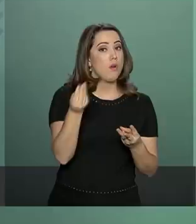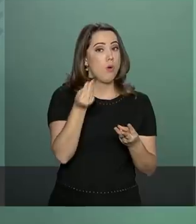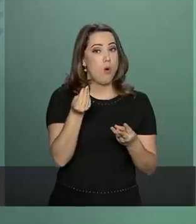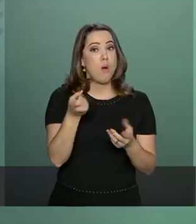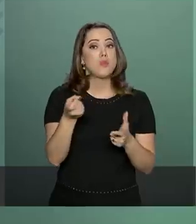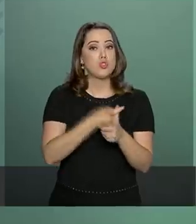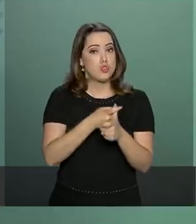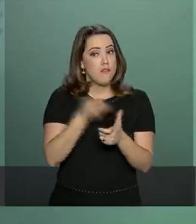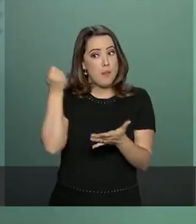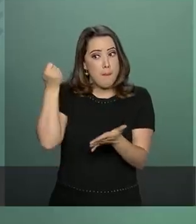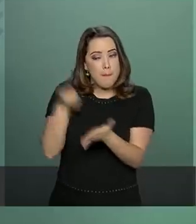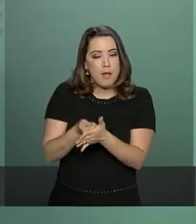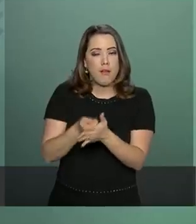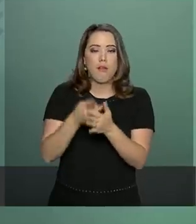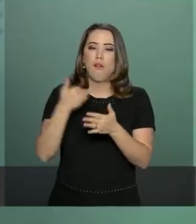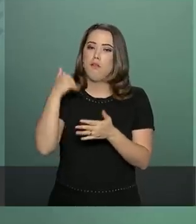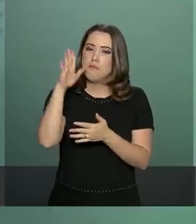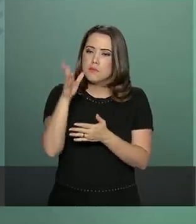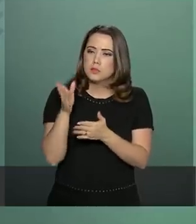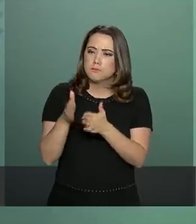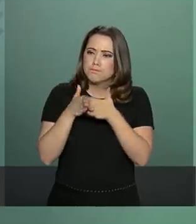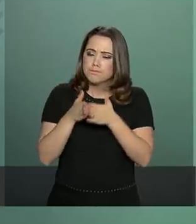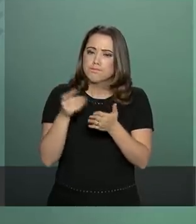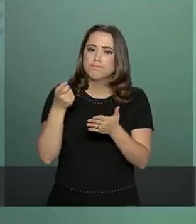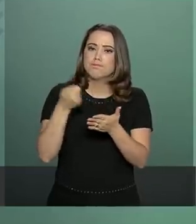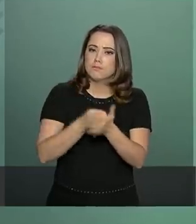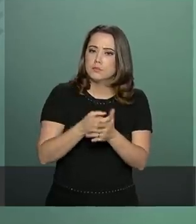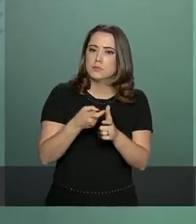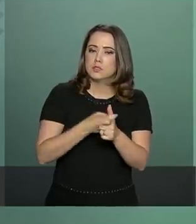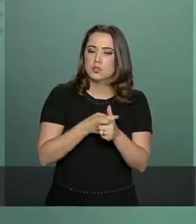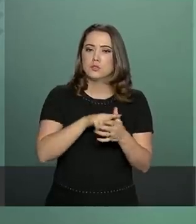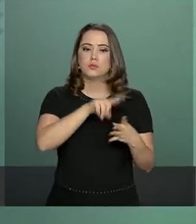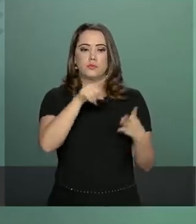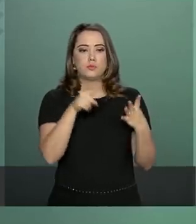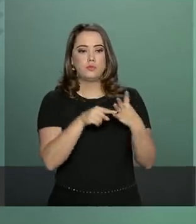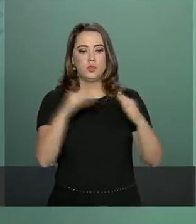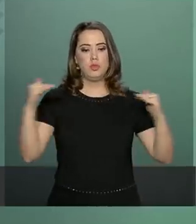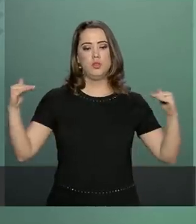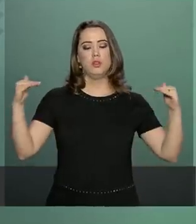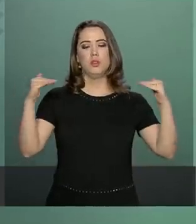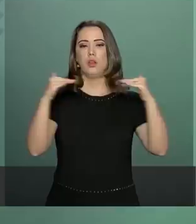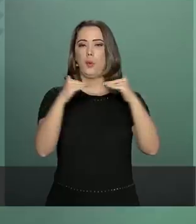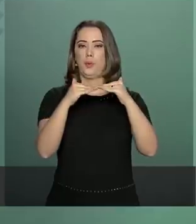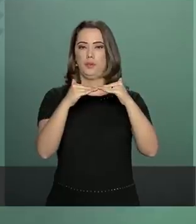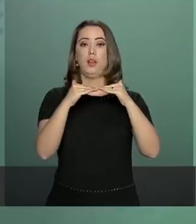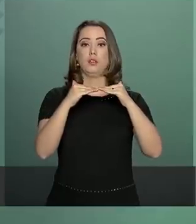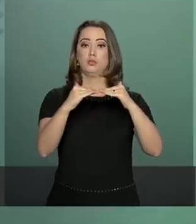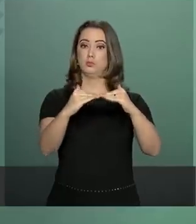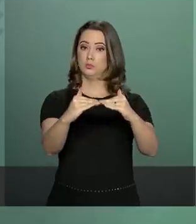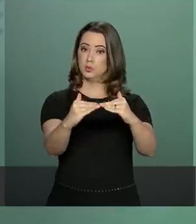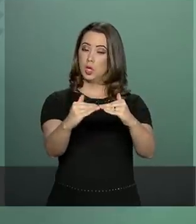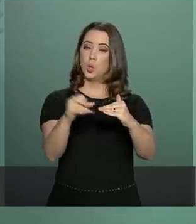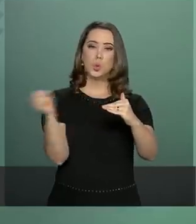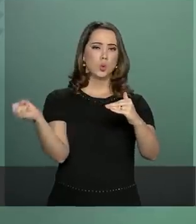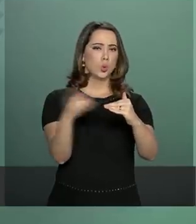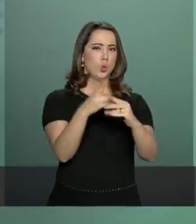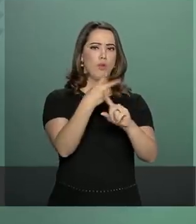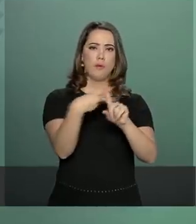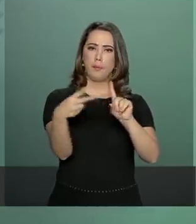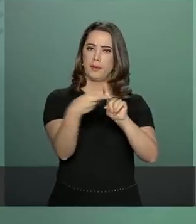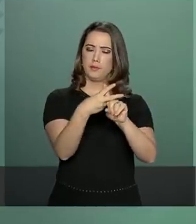Equidade e criação de um novo regime de capitalização para as novas gerações.